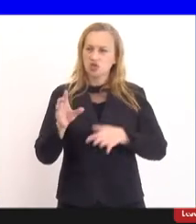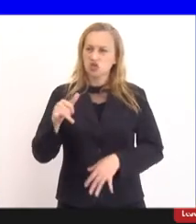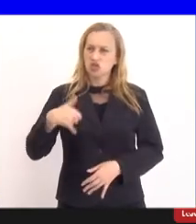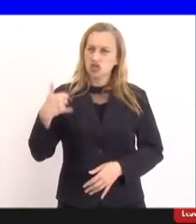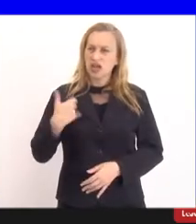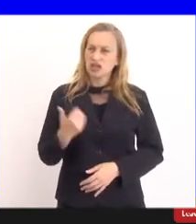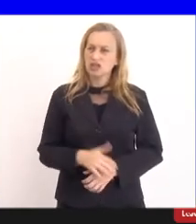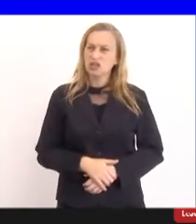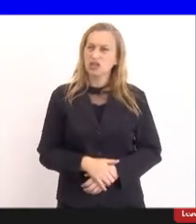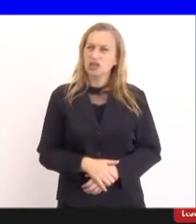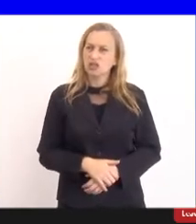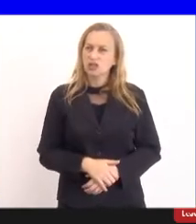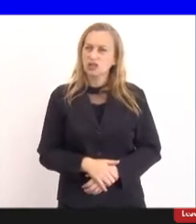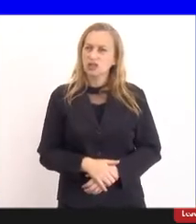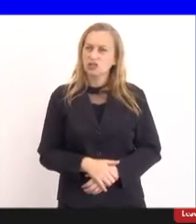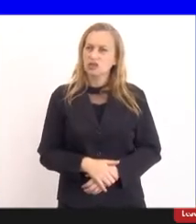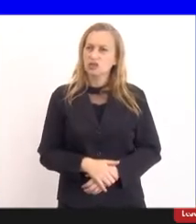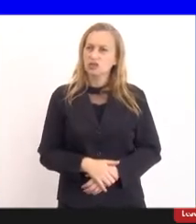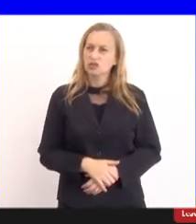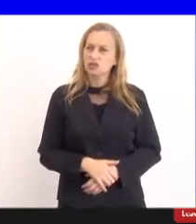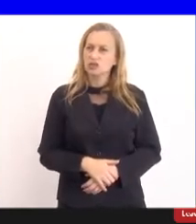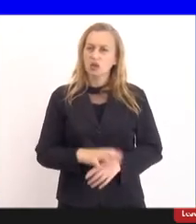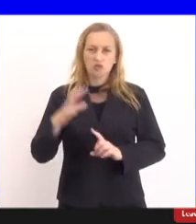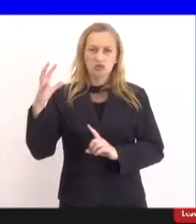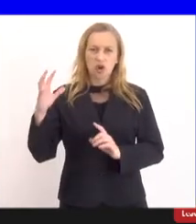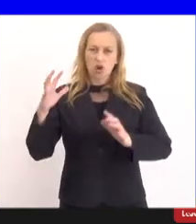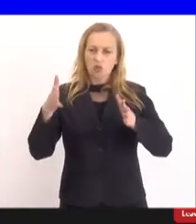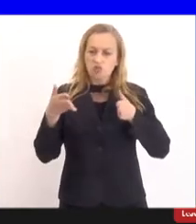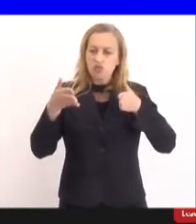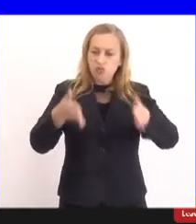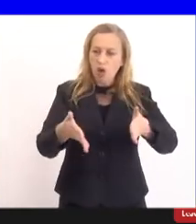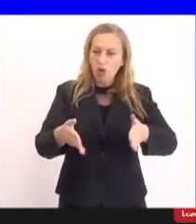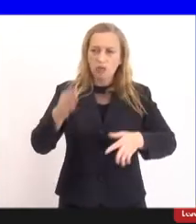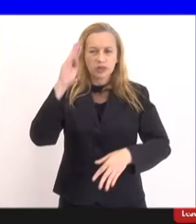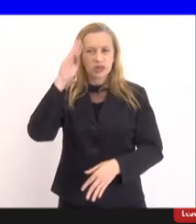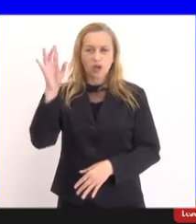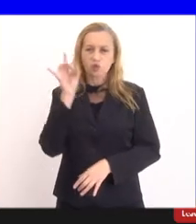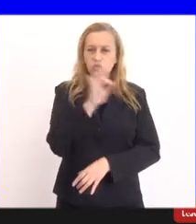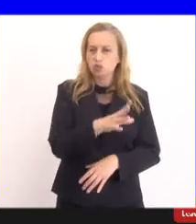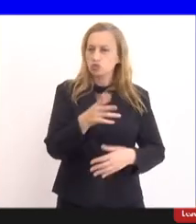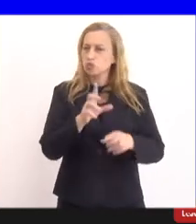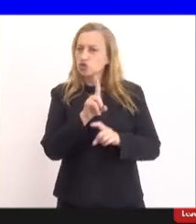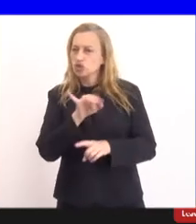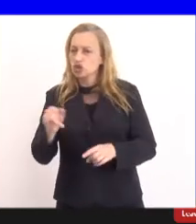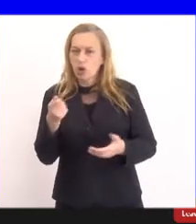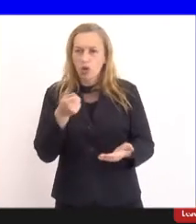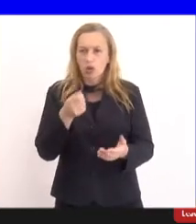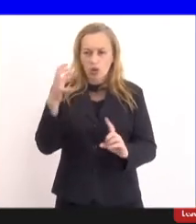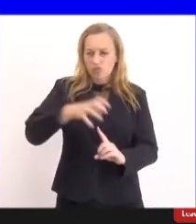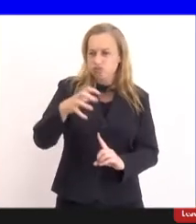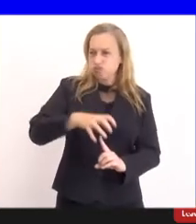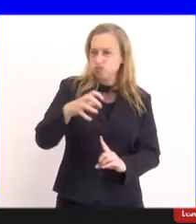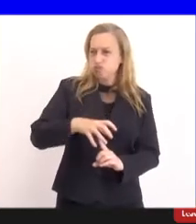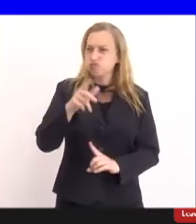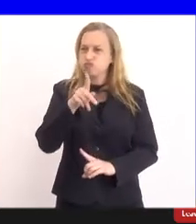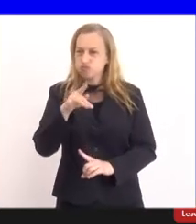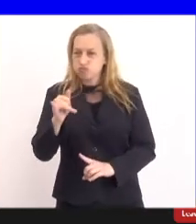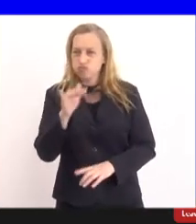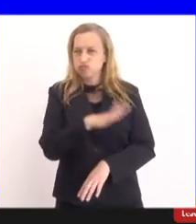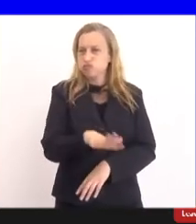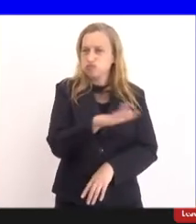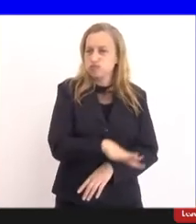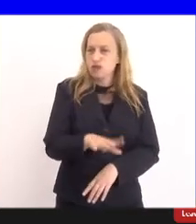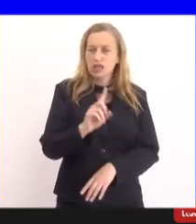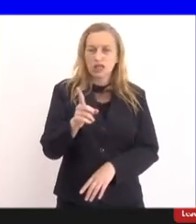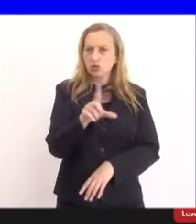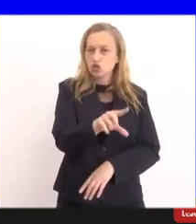ela tomou cena nos últimos dias, porque isso acaba produzindo uma pressão nos pais, nas crianças que não